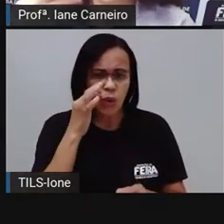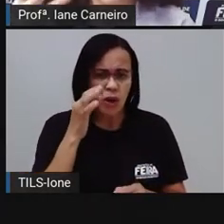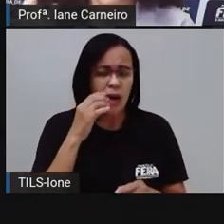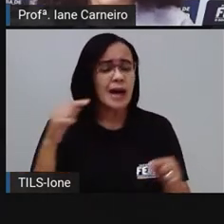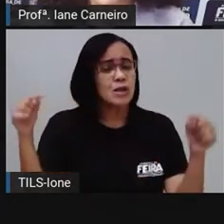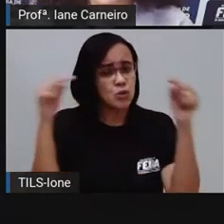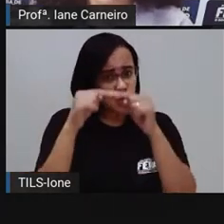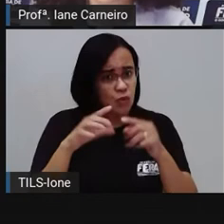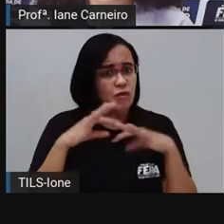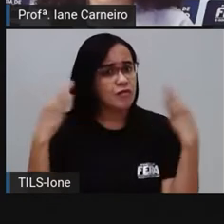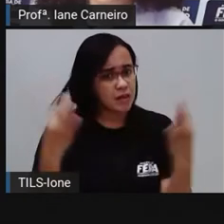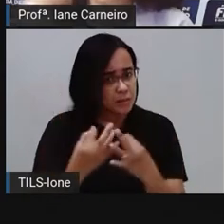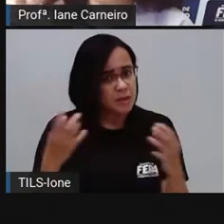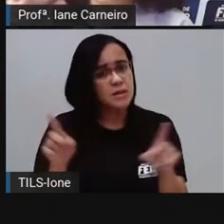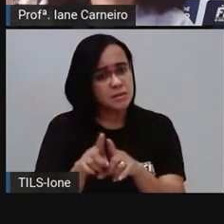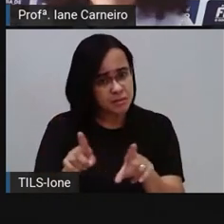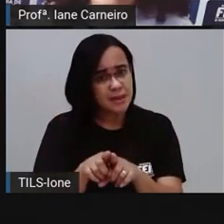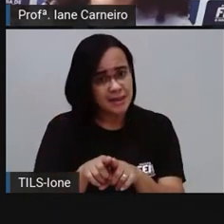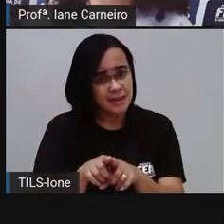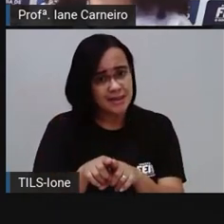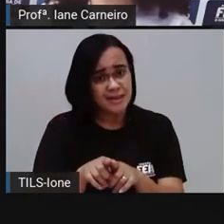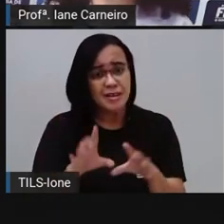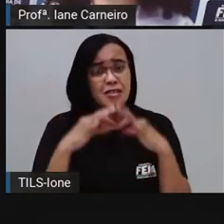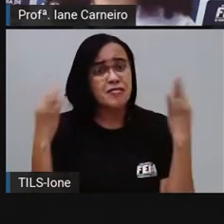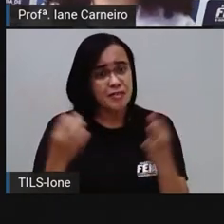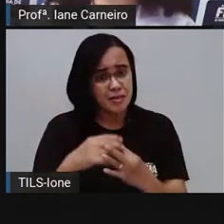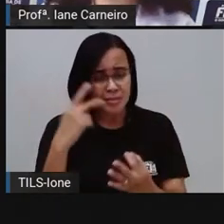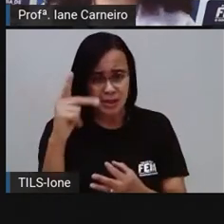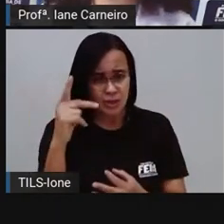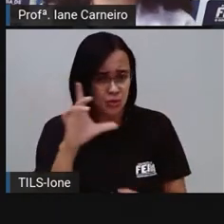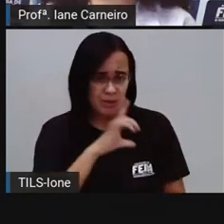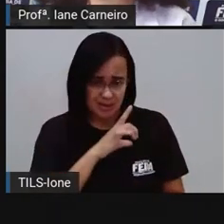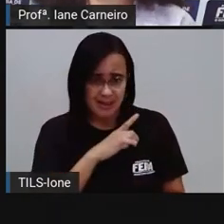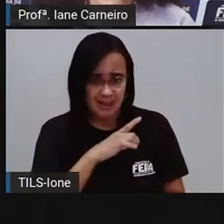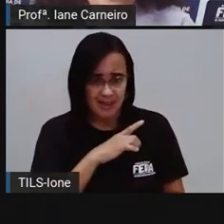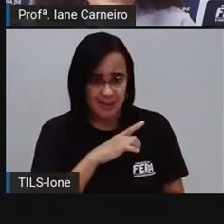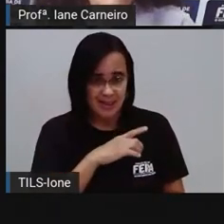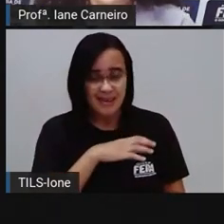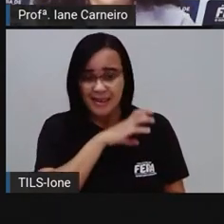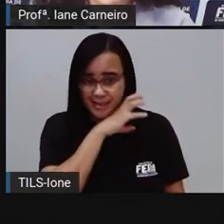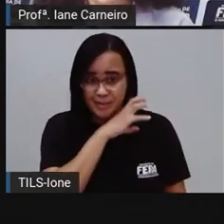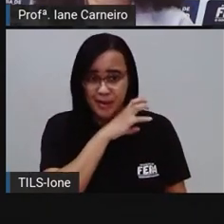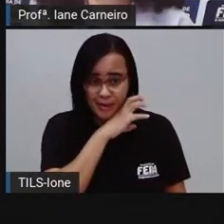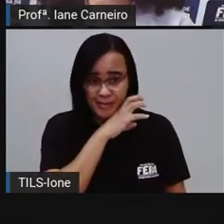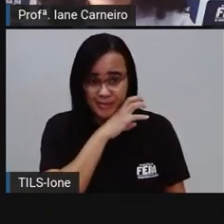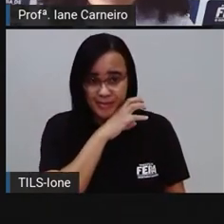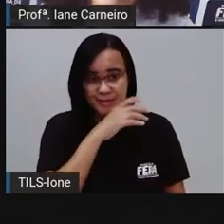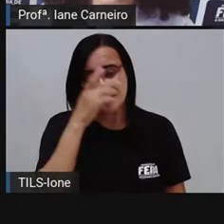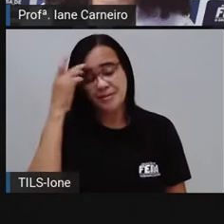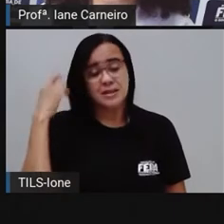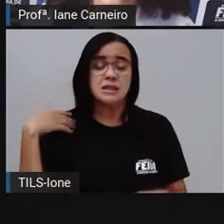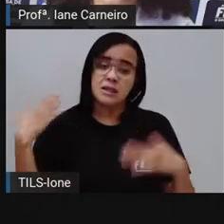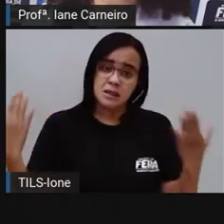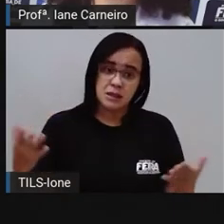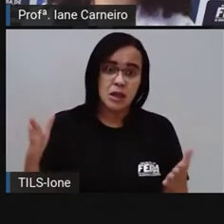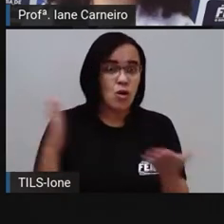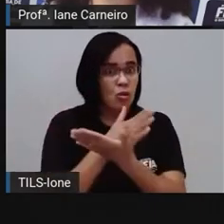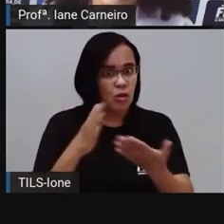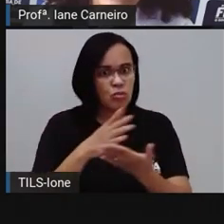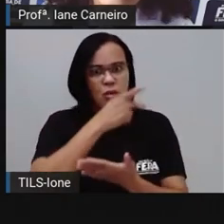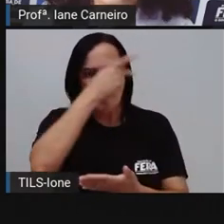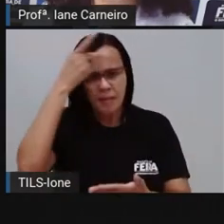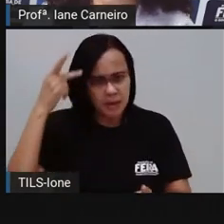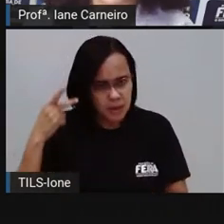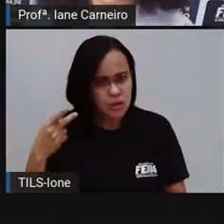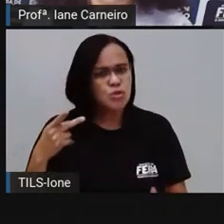Bichinho de estimação, animais de estimação, né? Então, tem pessoas que consideram realmente os